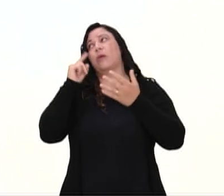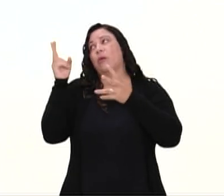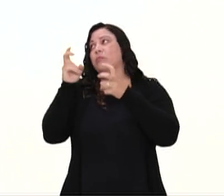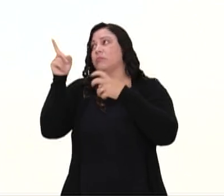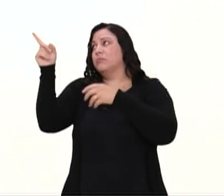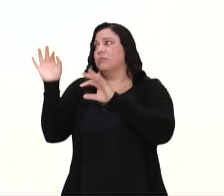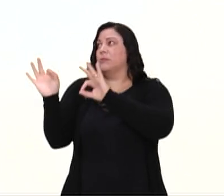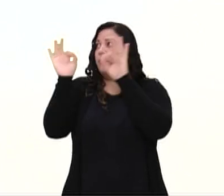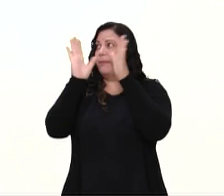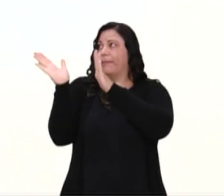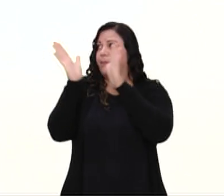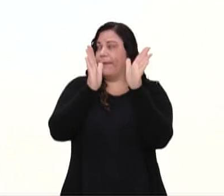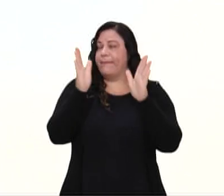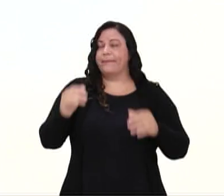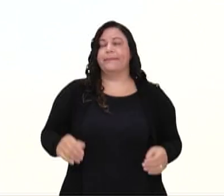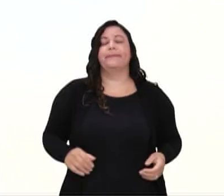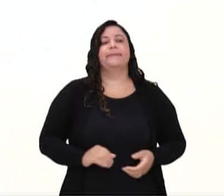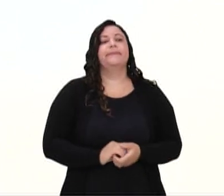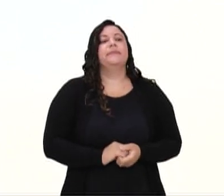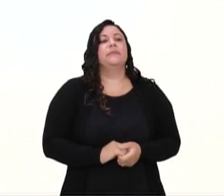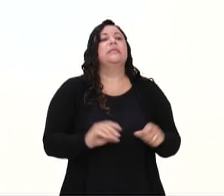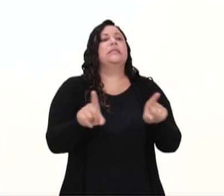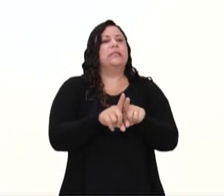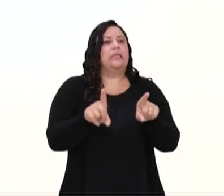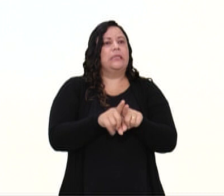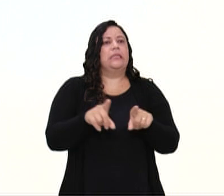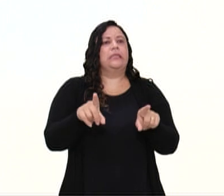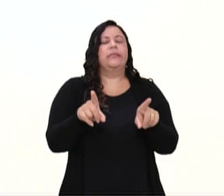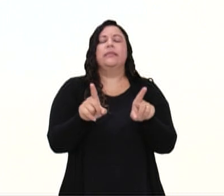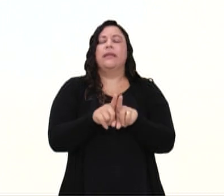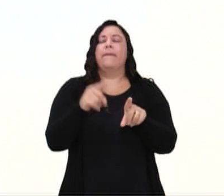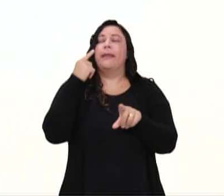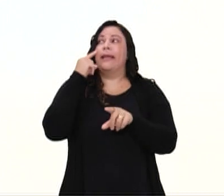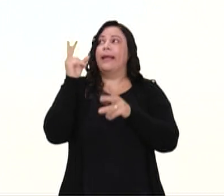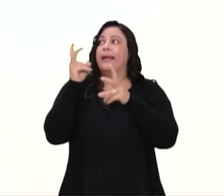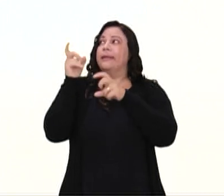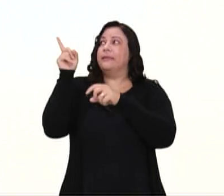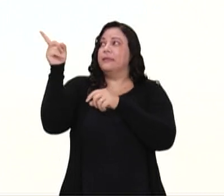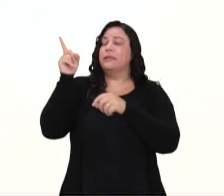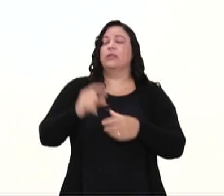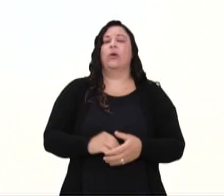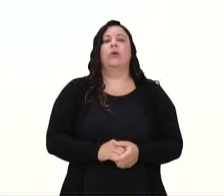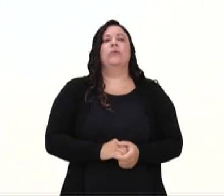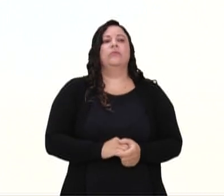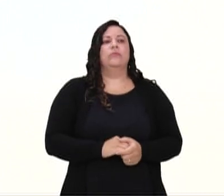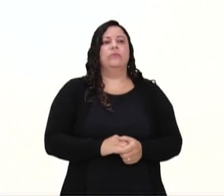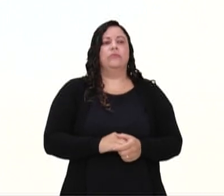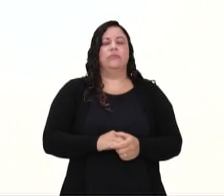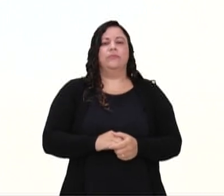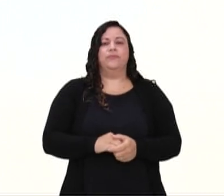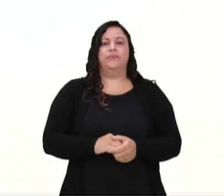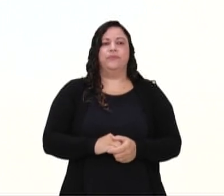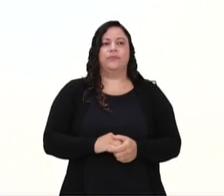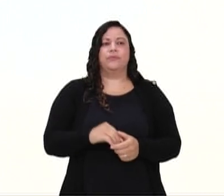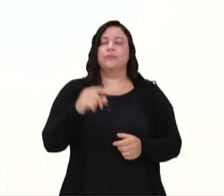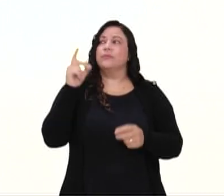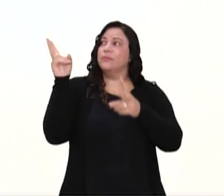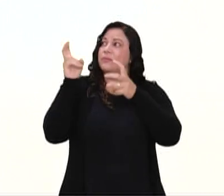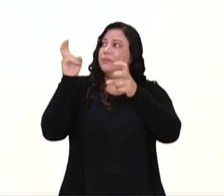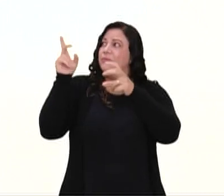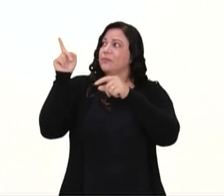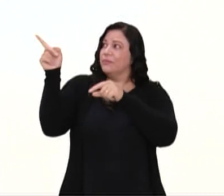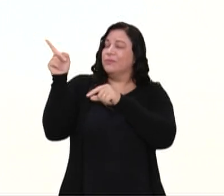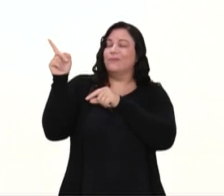você pode montar ali. E nós temos também as máquinas. Então, aqui eu trouxe um tipo de leg, que é o leg press, né? Que